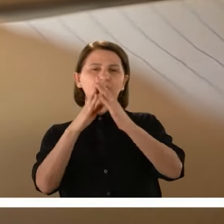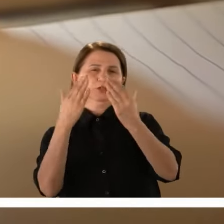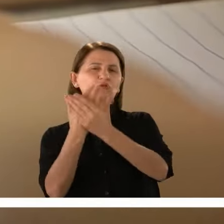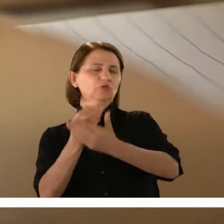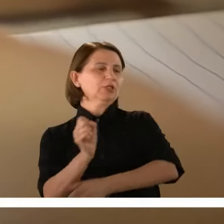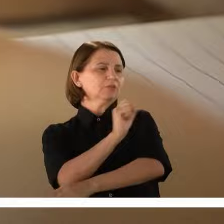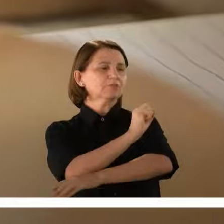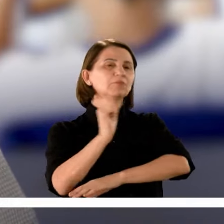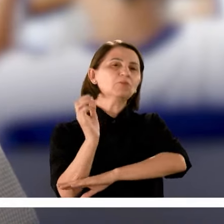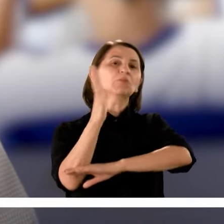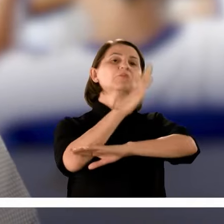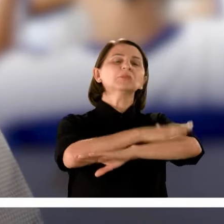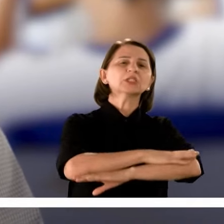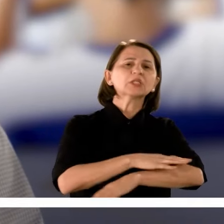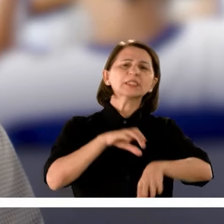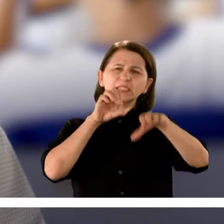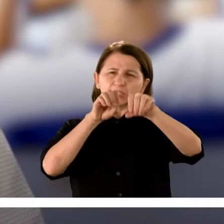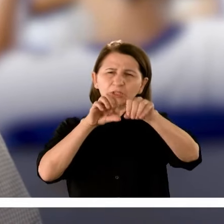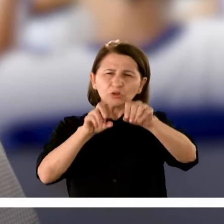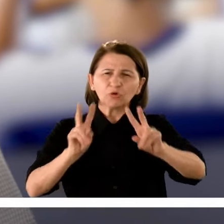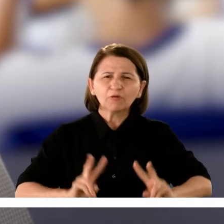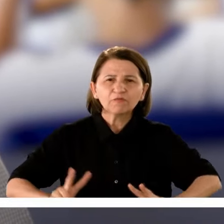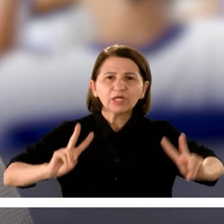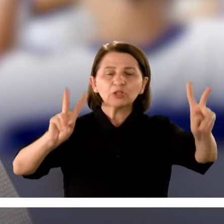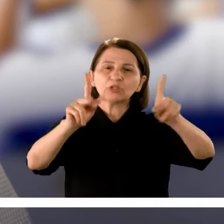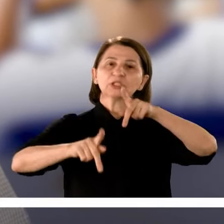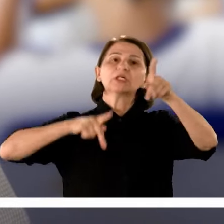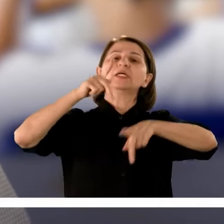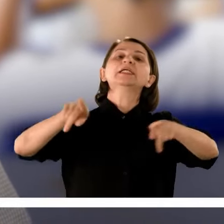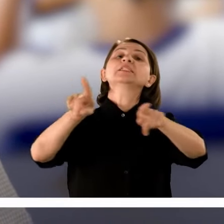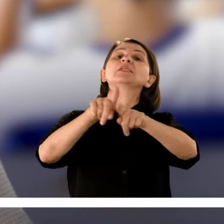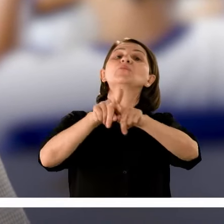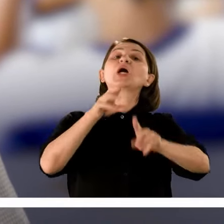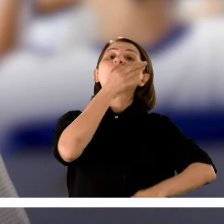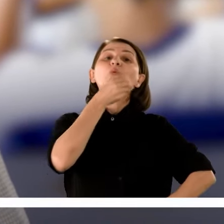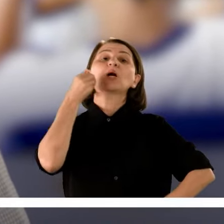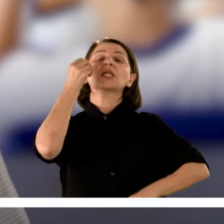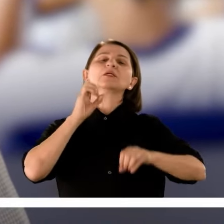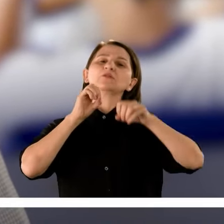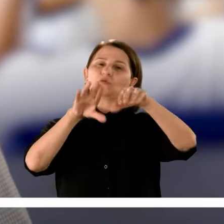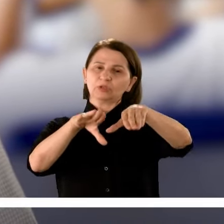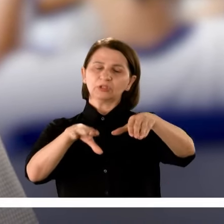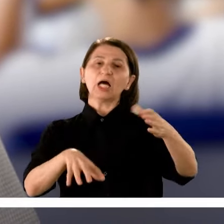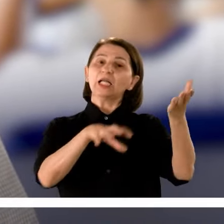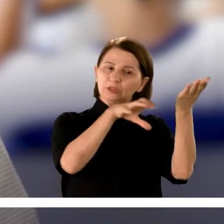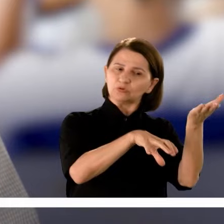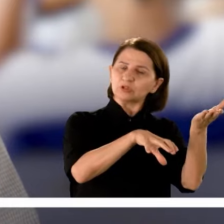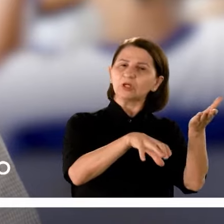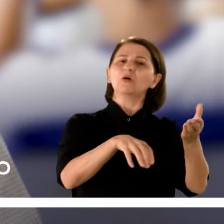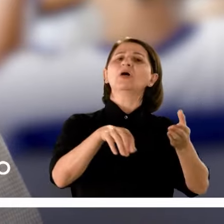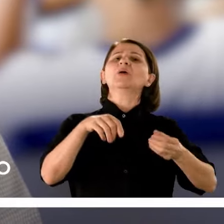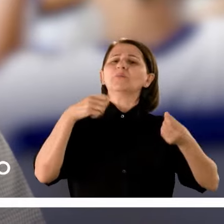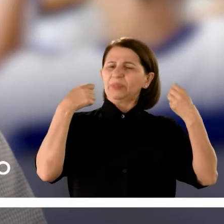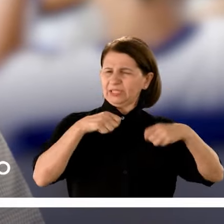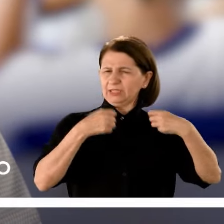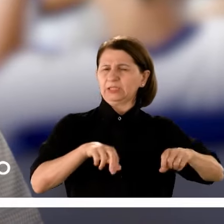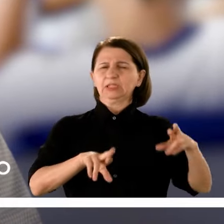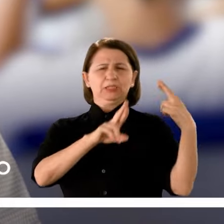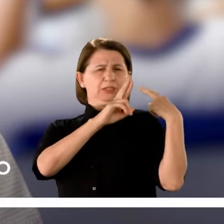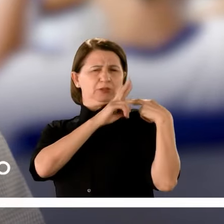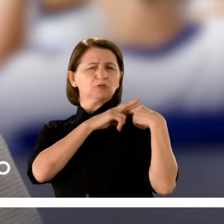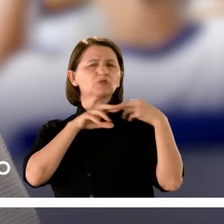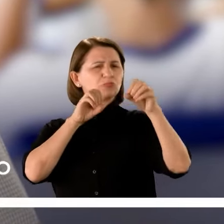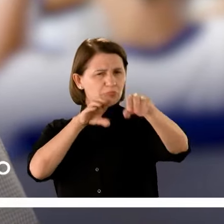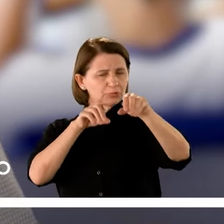escolas de tempo integral, me ensinou a valorizar ainda mais os professores e a qualidade do ensino. No Senado, é preciso ter